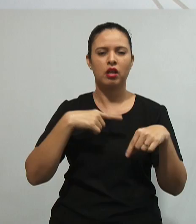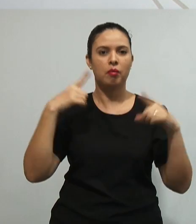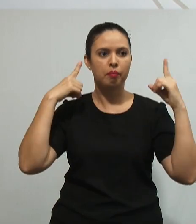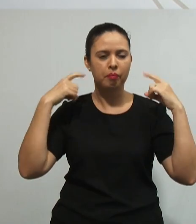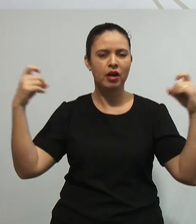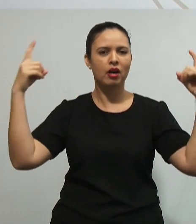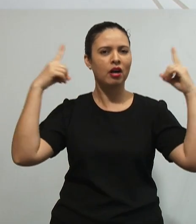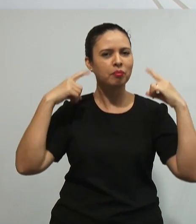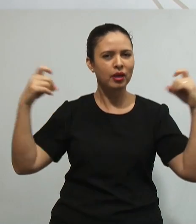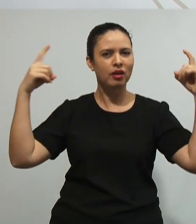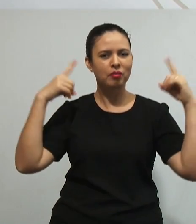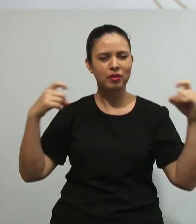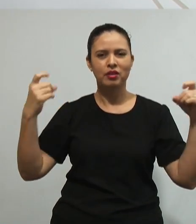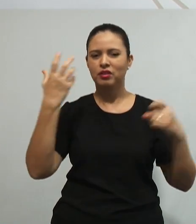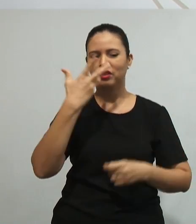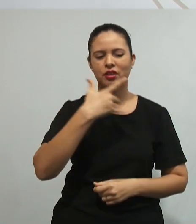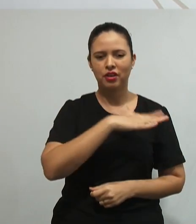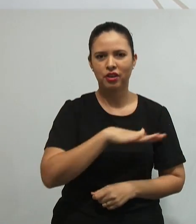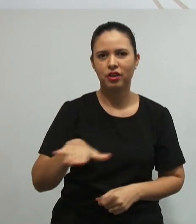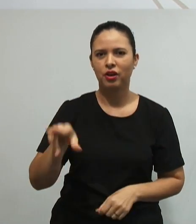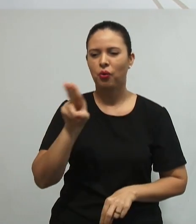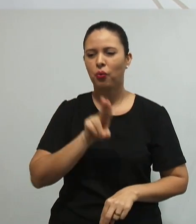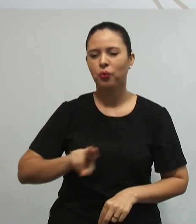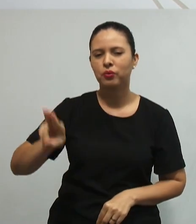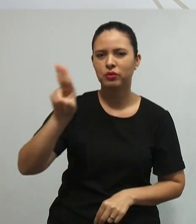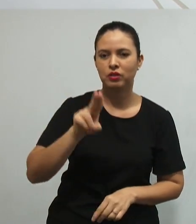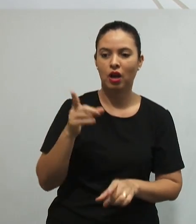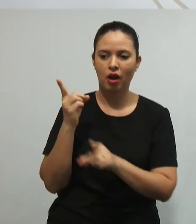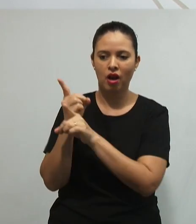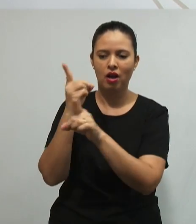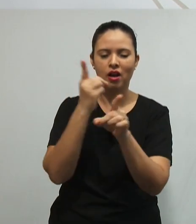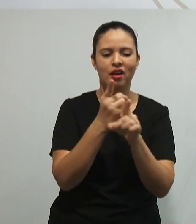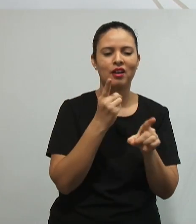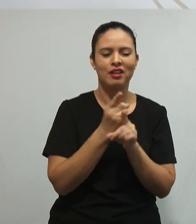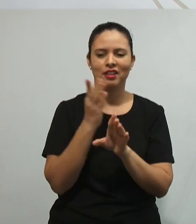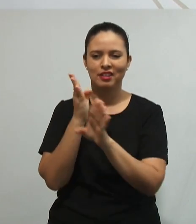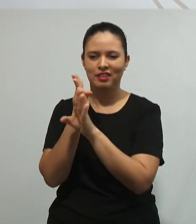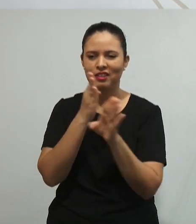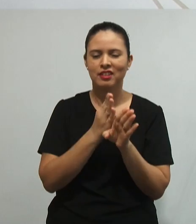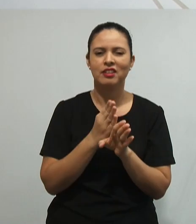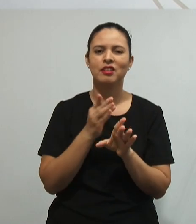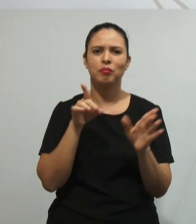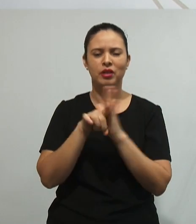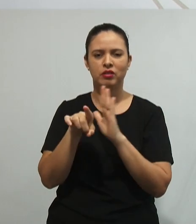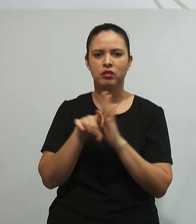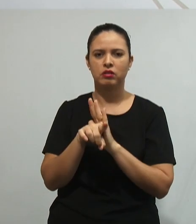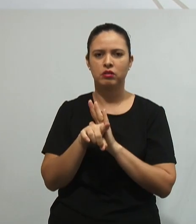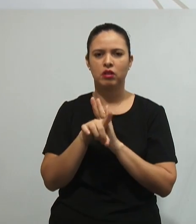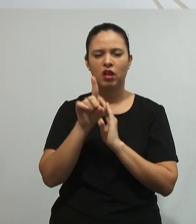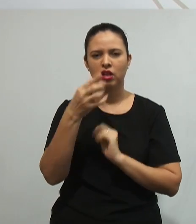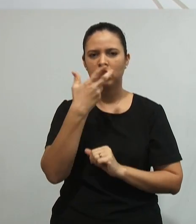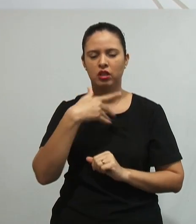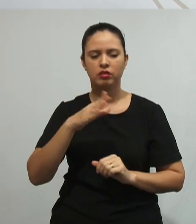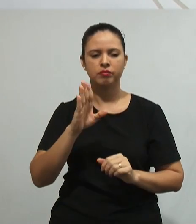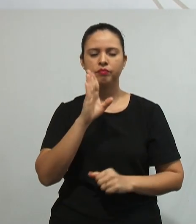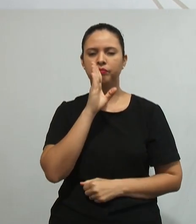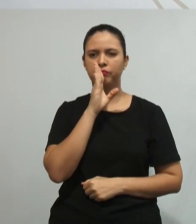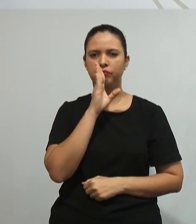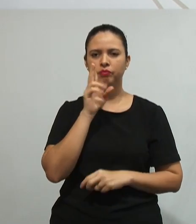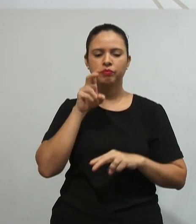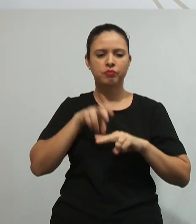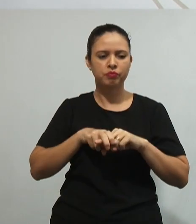aquele barulho gostoso de crianças manipulando, descobrindo, perguntando, e não crianças passivas, sentadas,